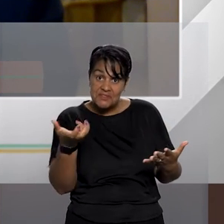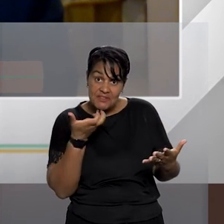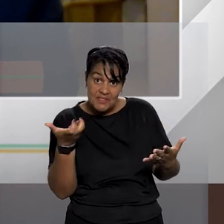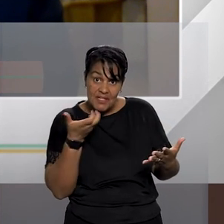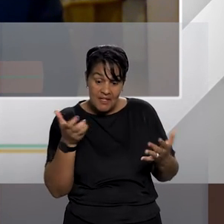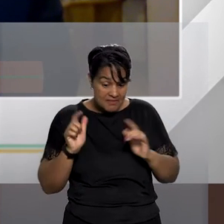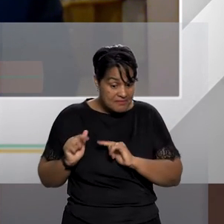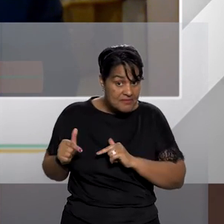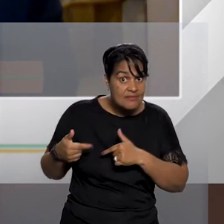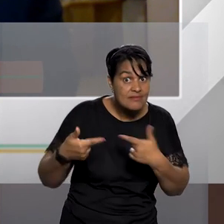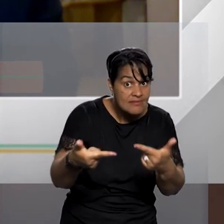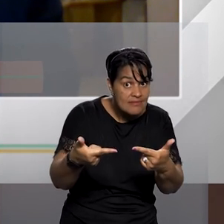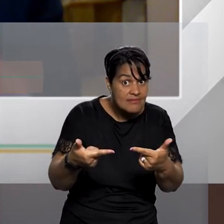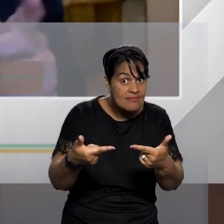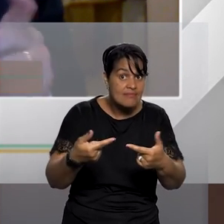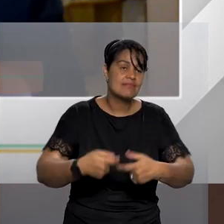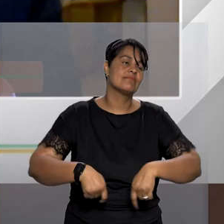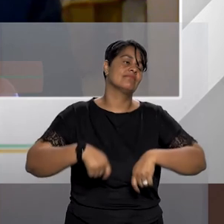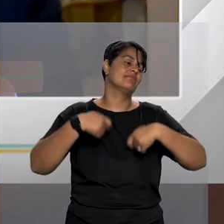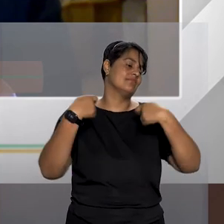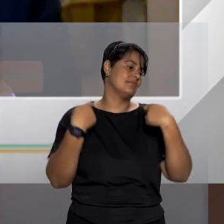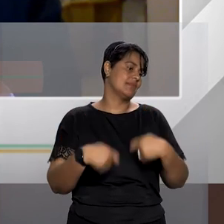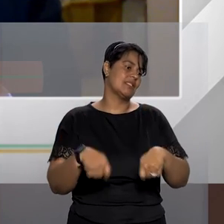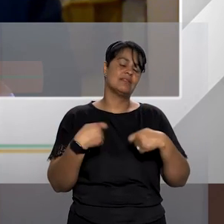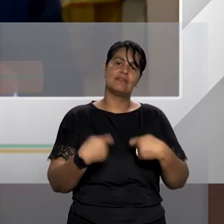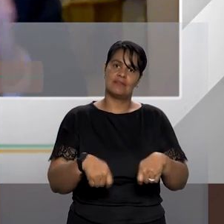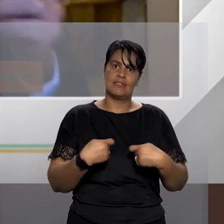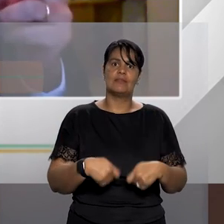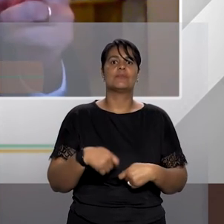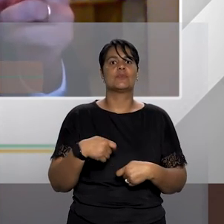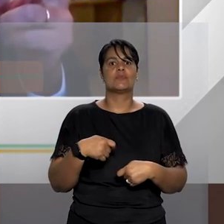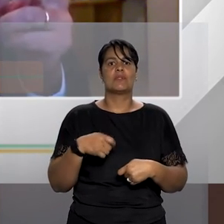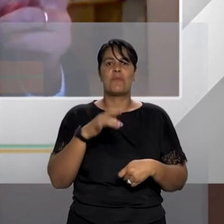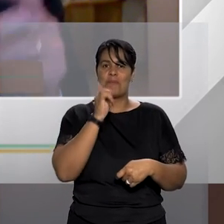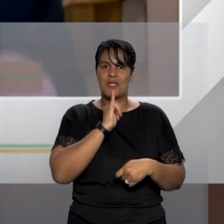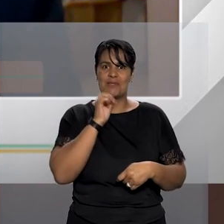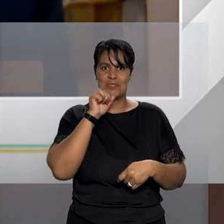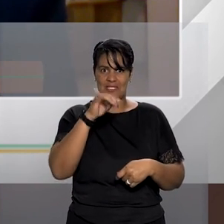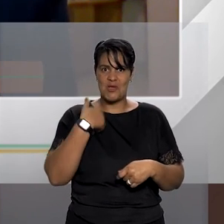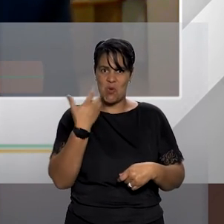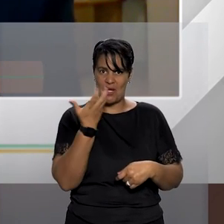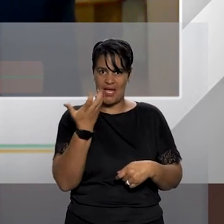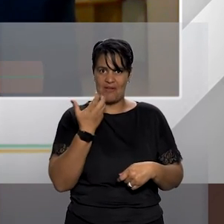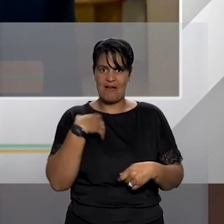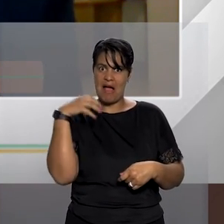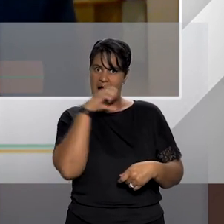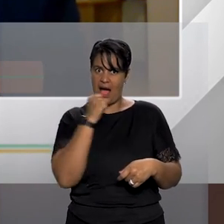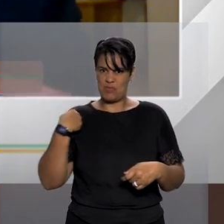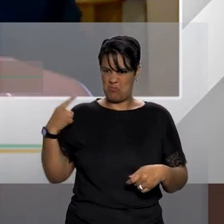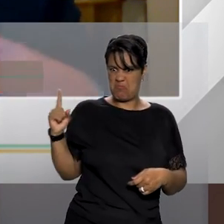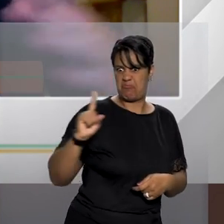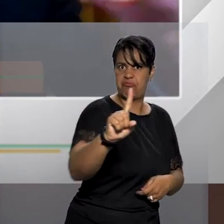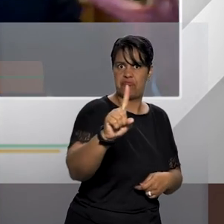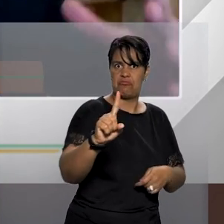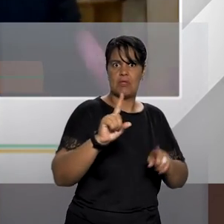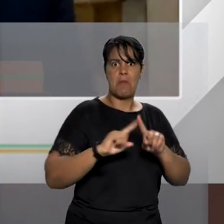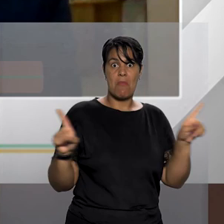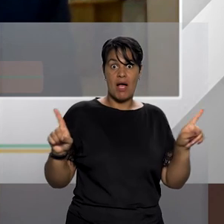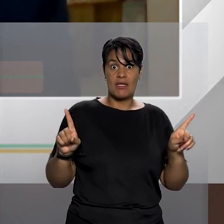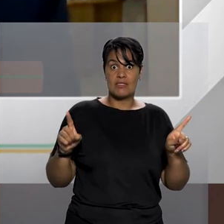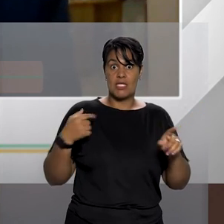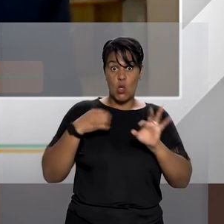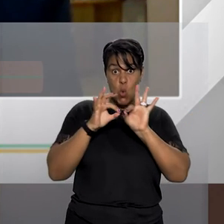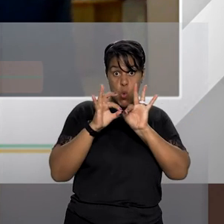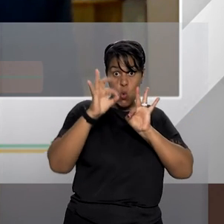vamos se queremos chegar rápido vamos sozinho mas se nós queremos ir longe é melhor ir em conjunto e irmos em